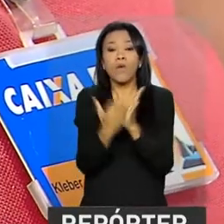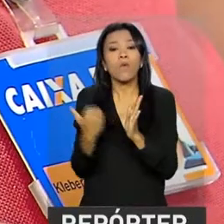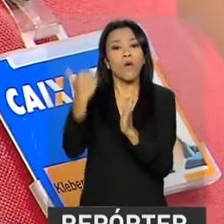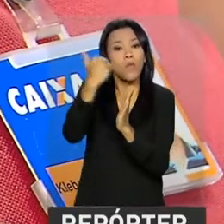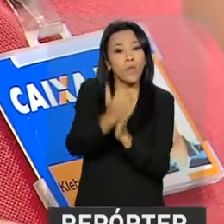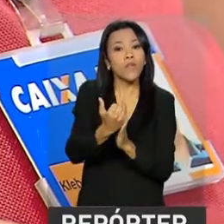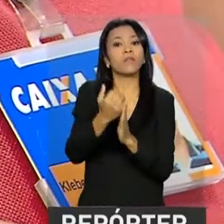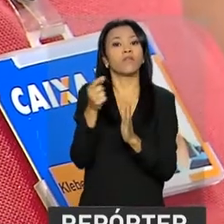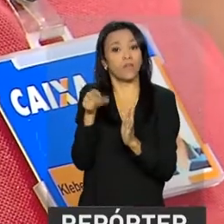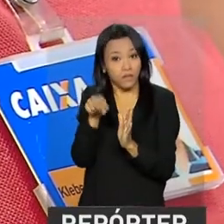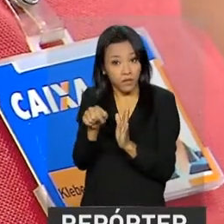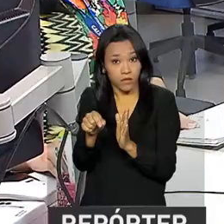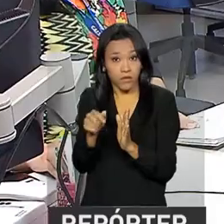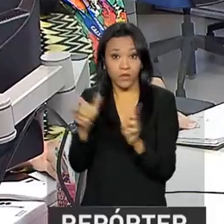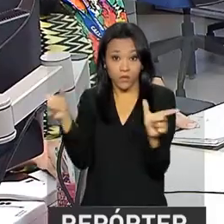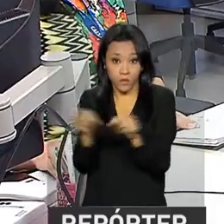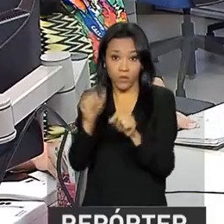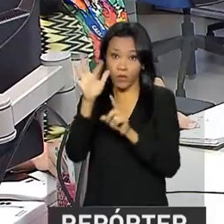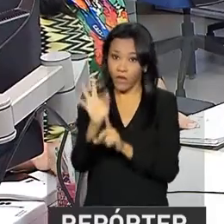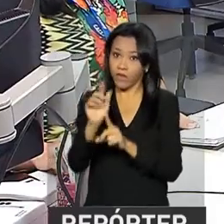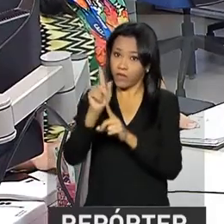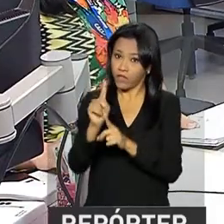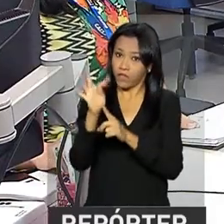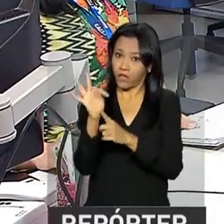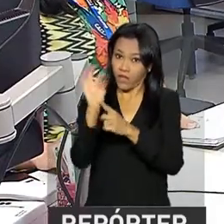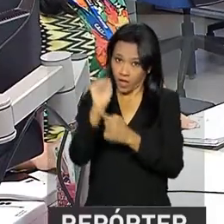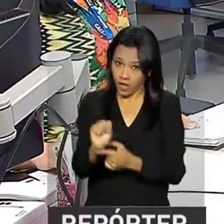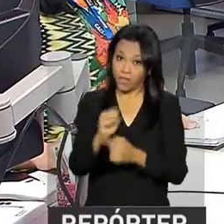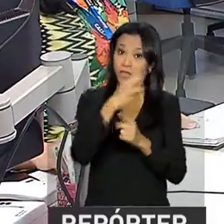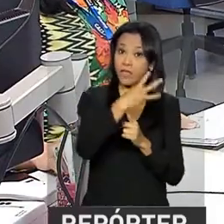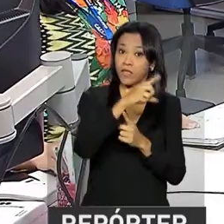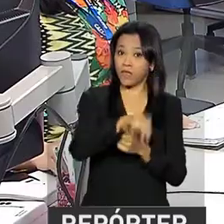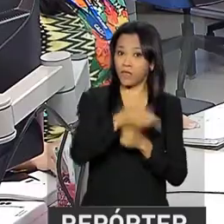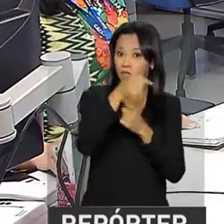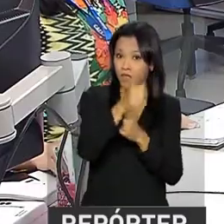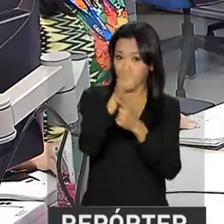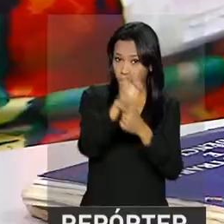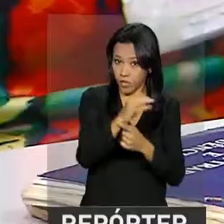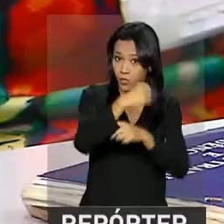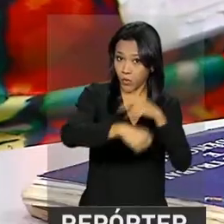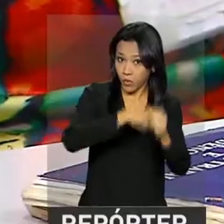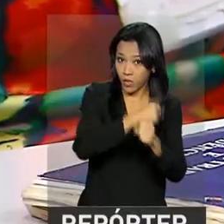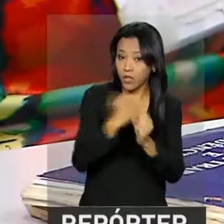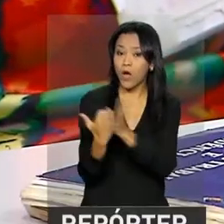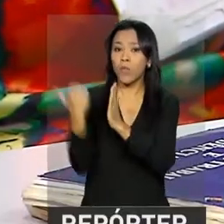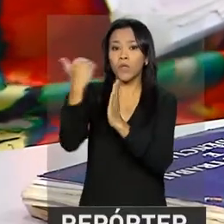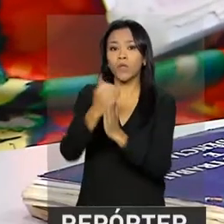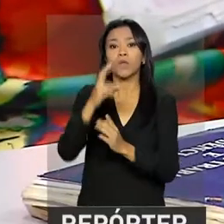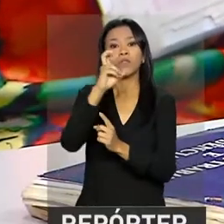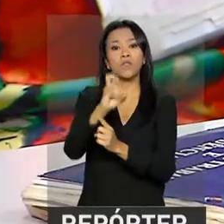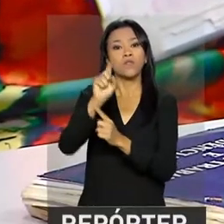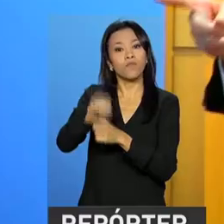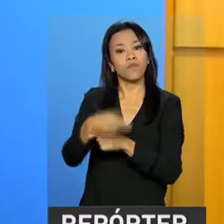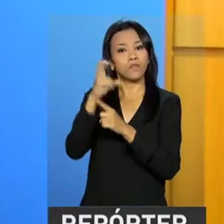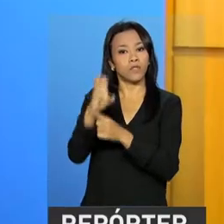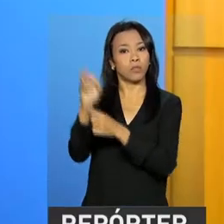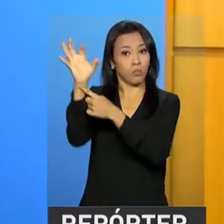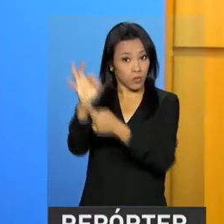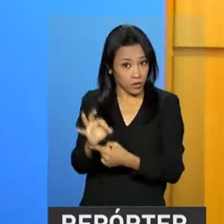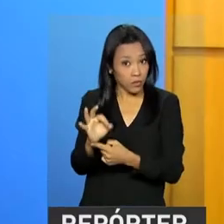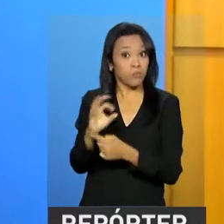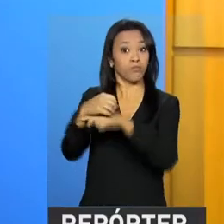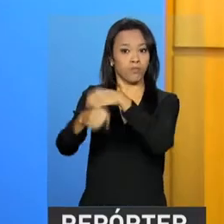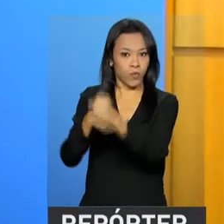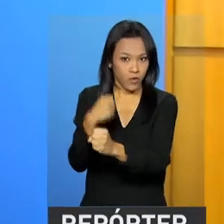remuneração das contas do FGTS passou dos atuais 3,7% ao ano para 5,5% ao ano. Nós